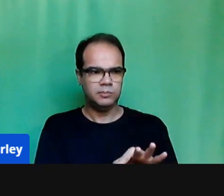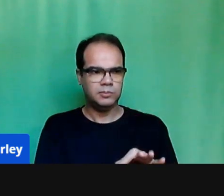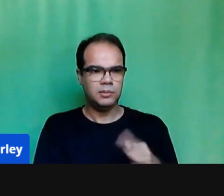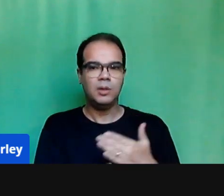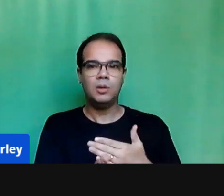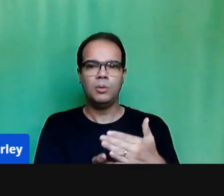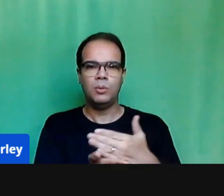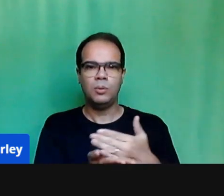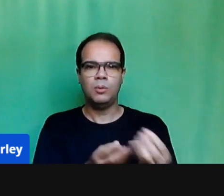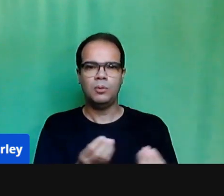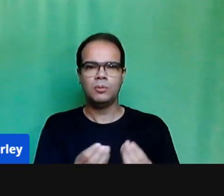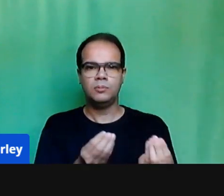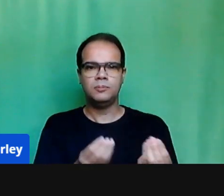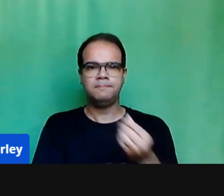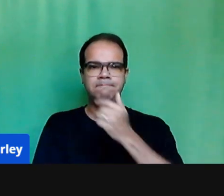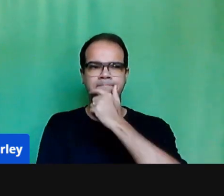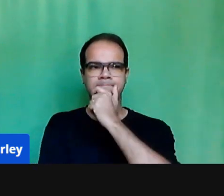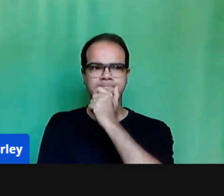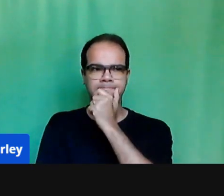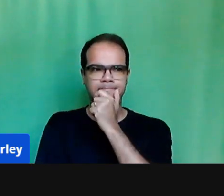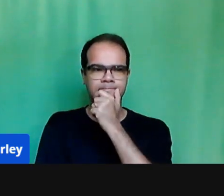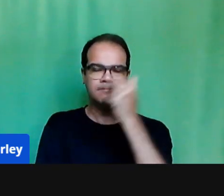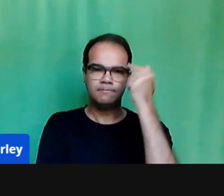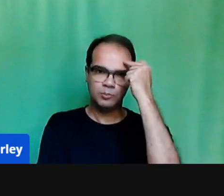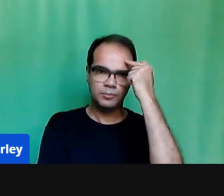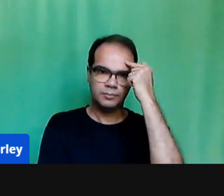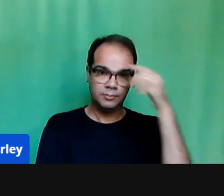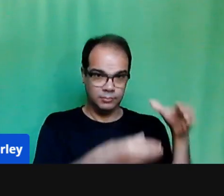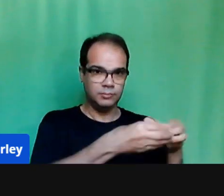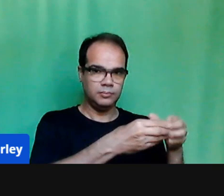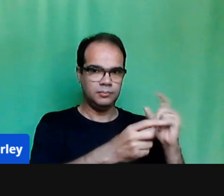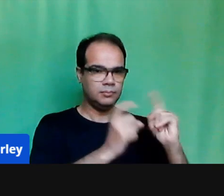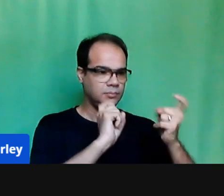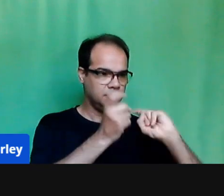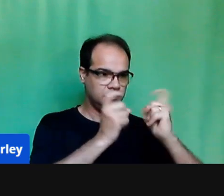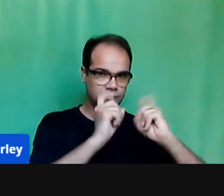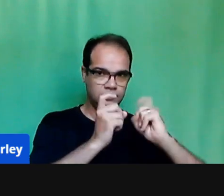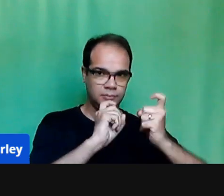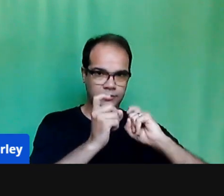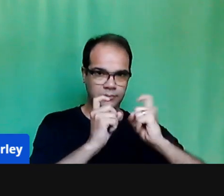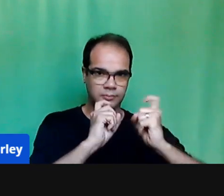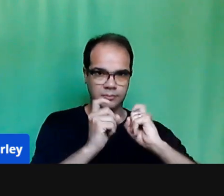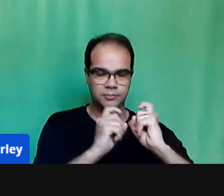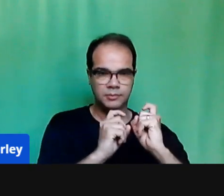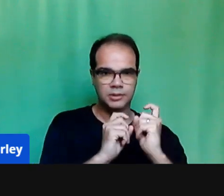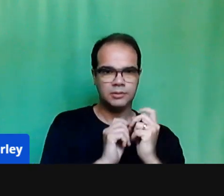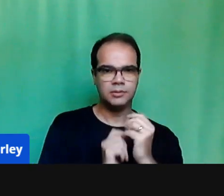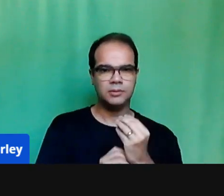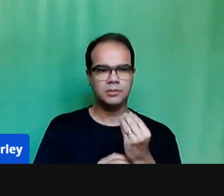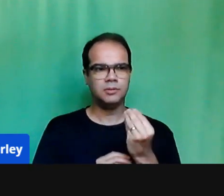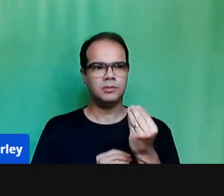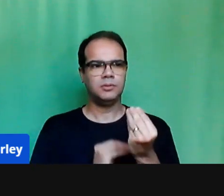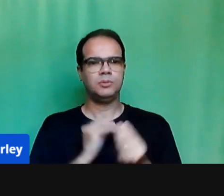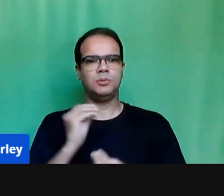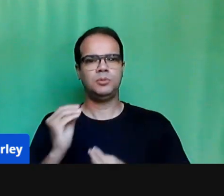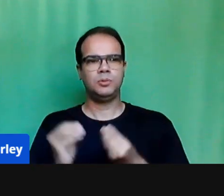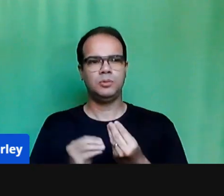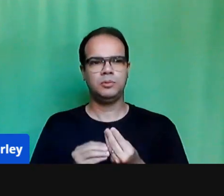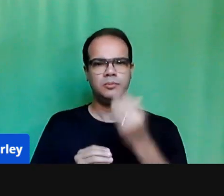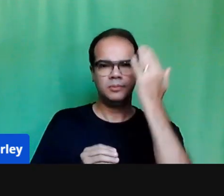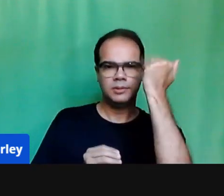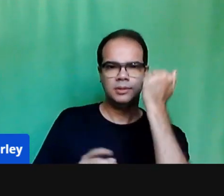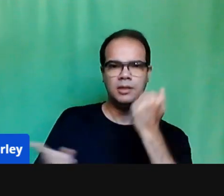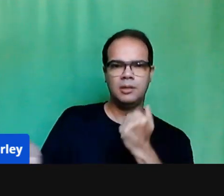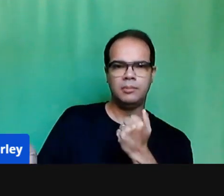mas, nessa diagnóstica, nós pudéssemos conhecer, ter presente o